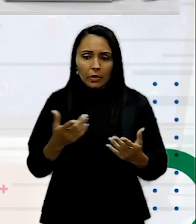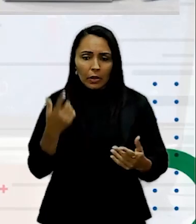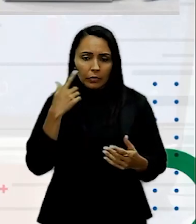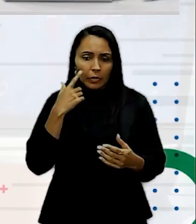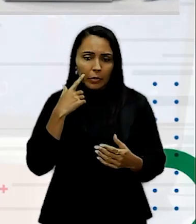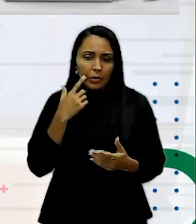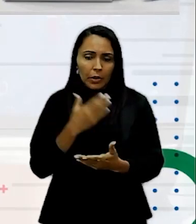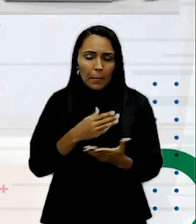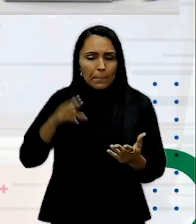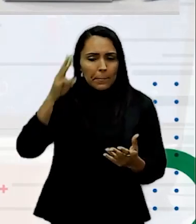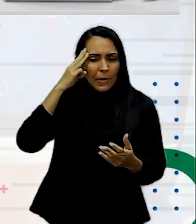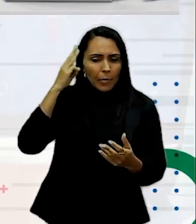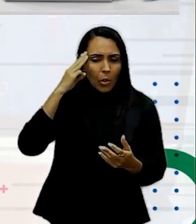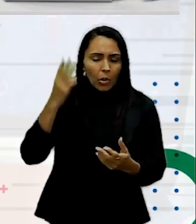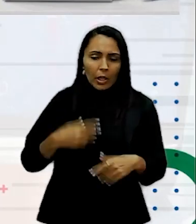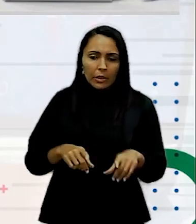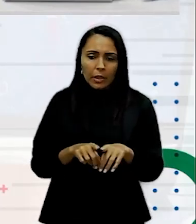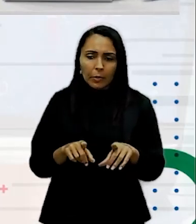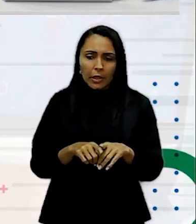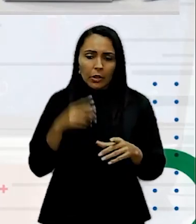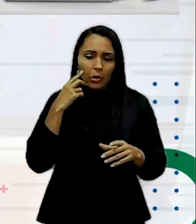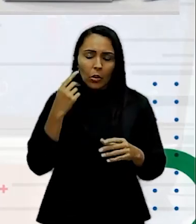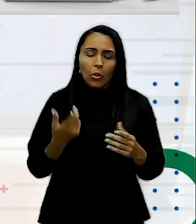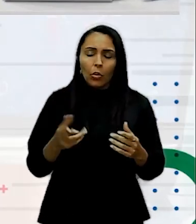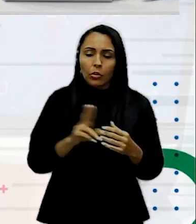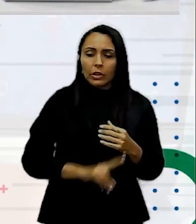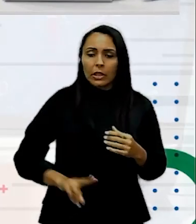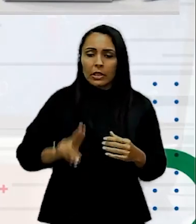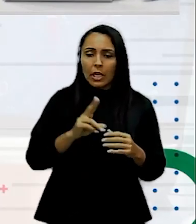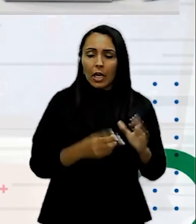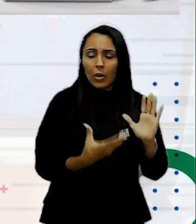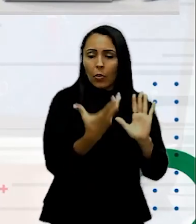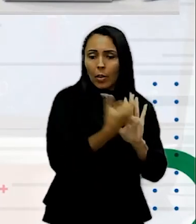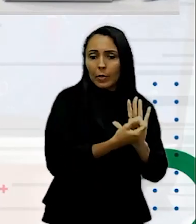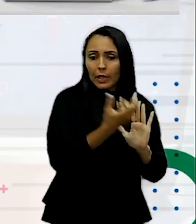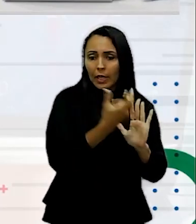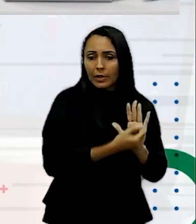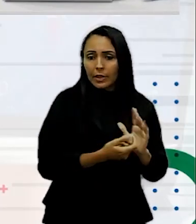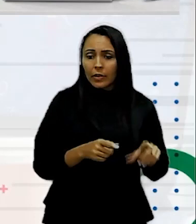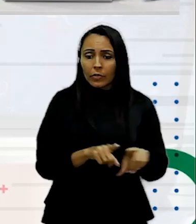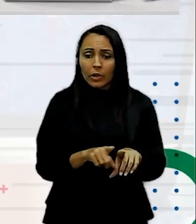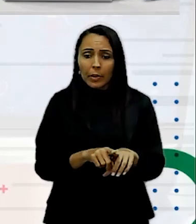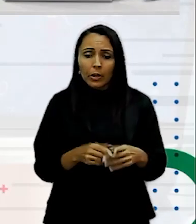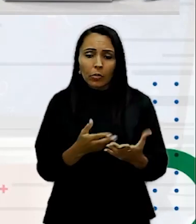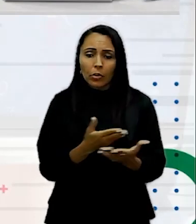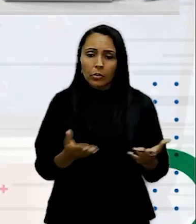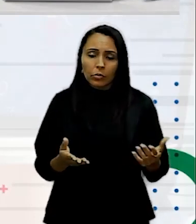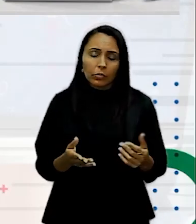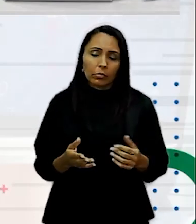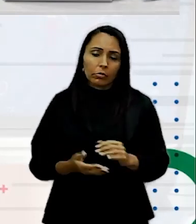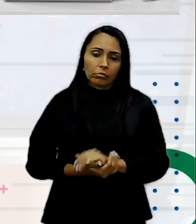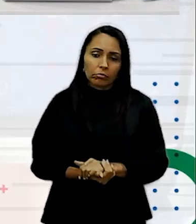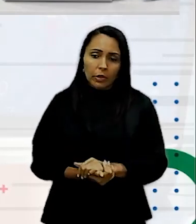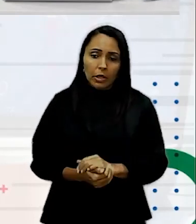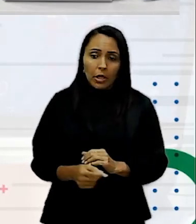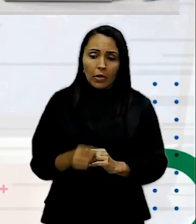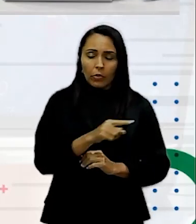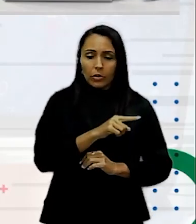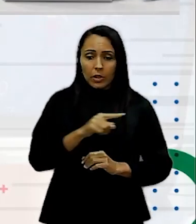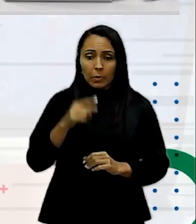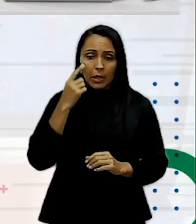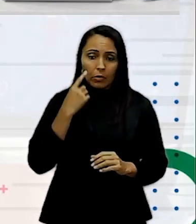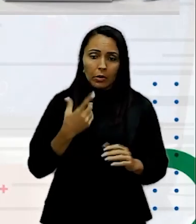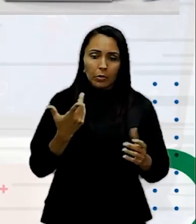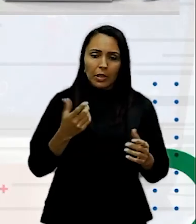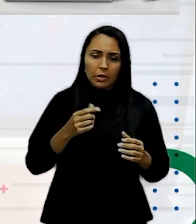muscular Para utilizar Aquele aplicativo É meio frustrante Quando você Pega um novo aplicativo